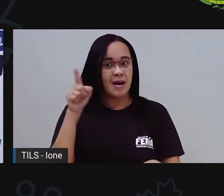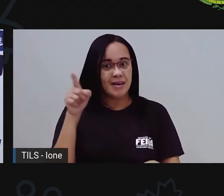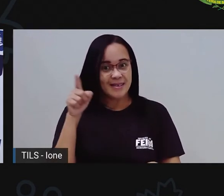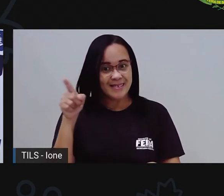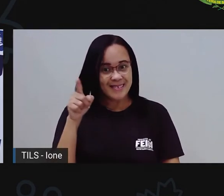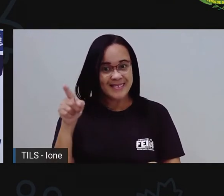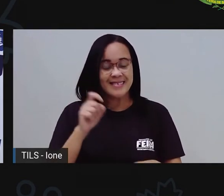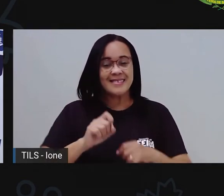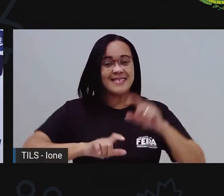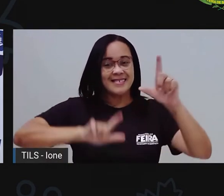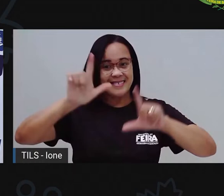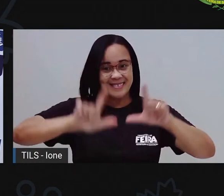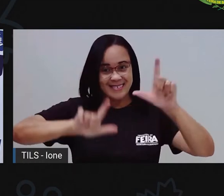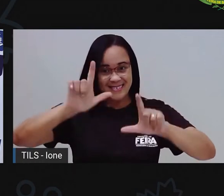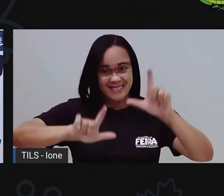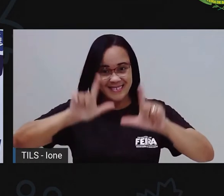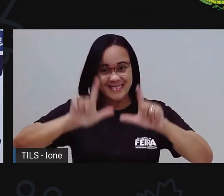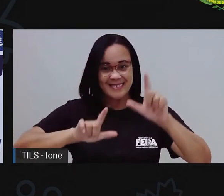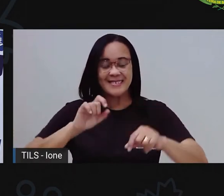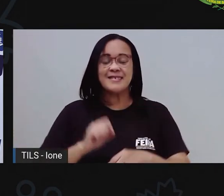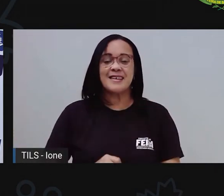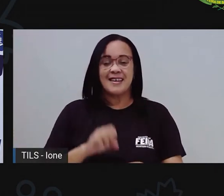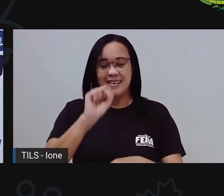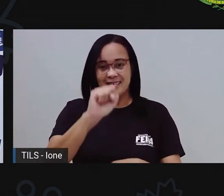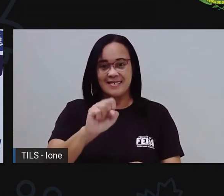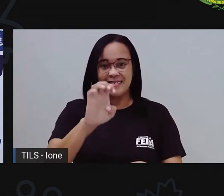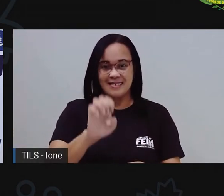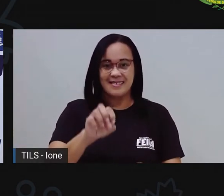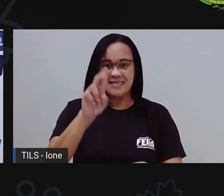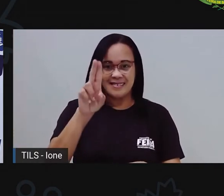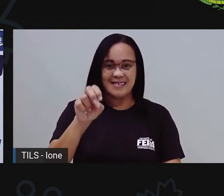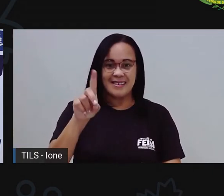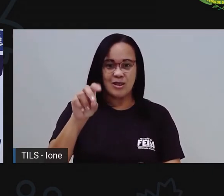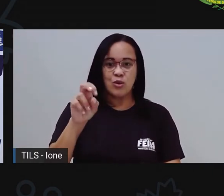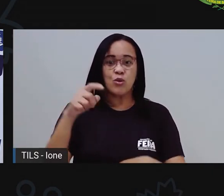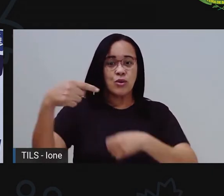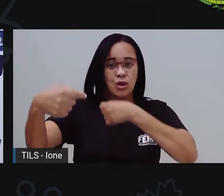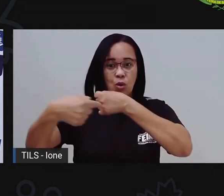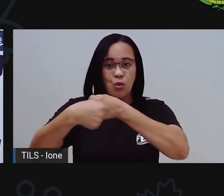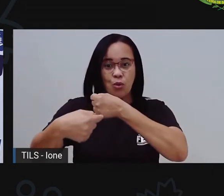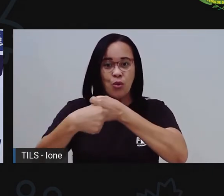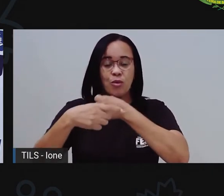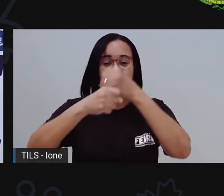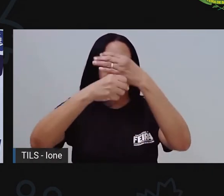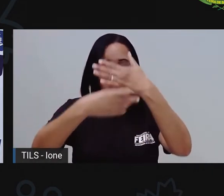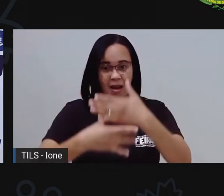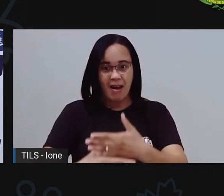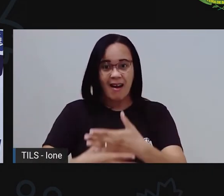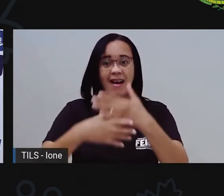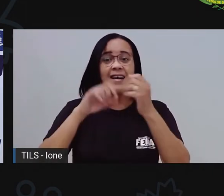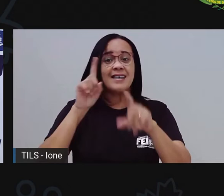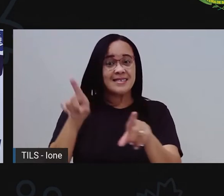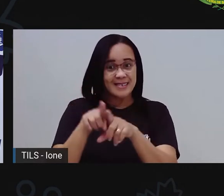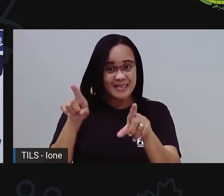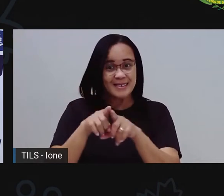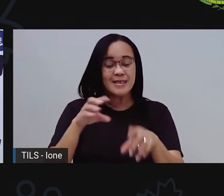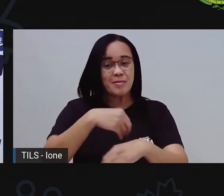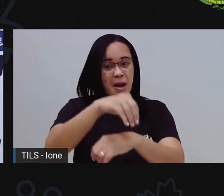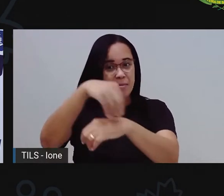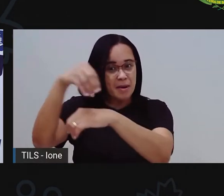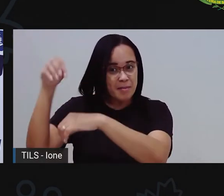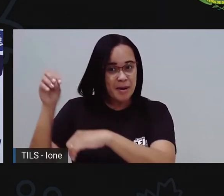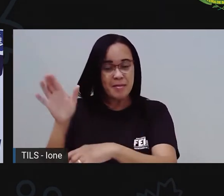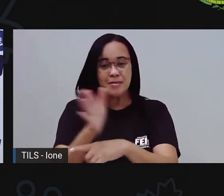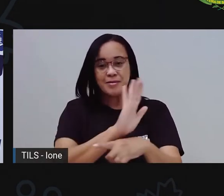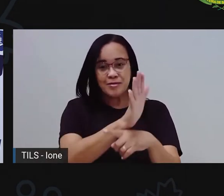Olha, vai lá no canal da Seduc no YouTube. Curte, comenta aí, compartilha aí os nossos vídeos. E